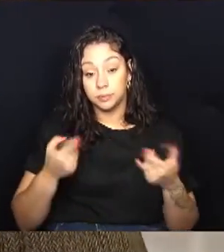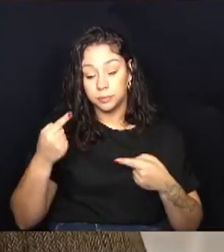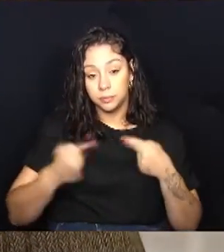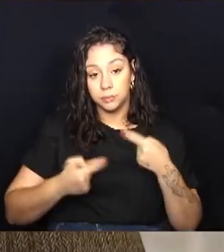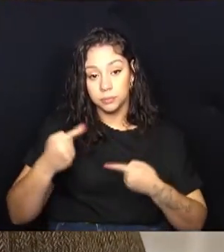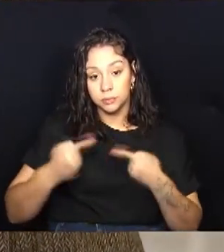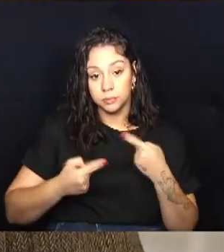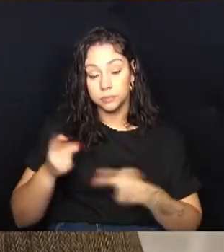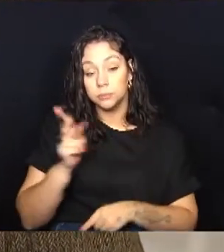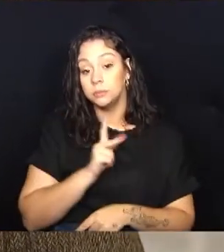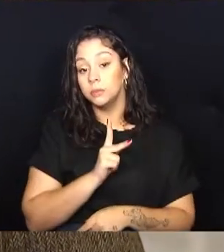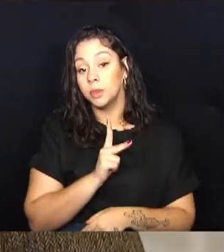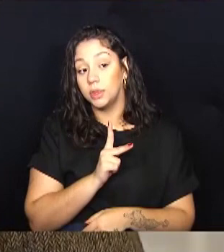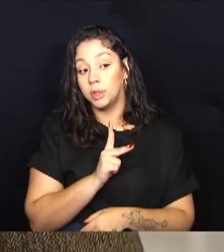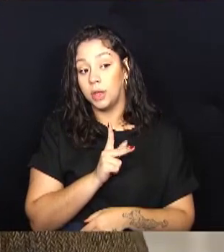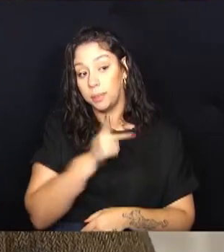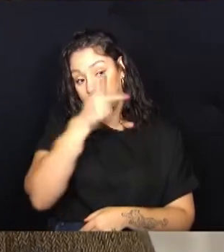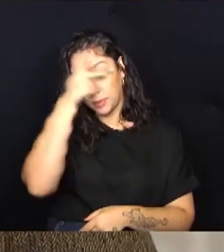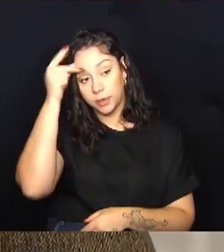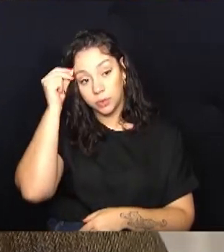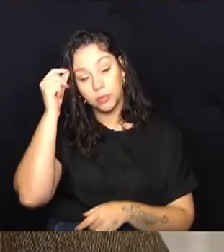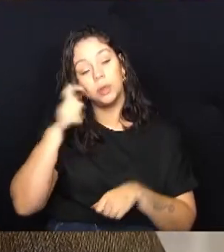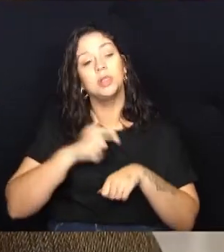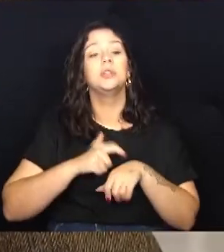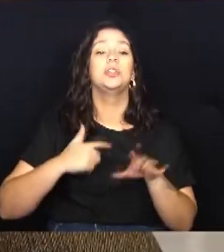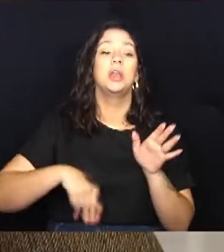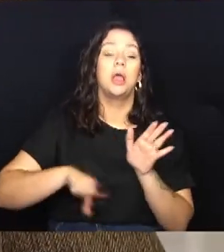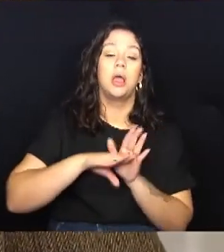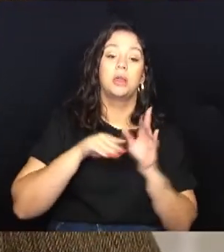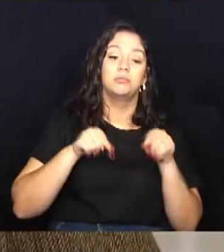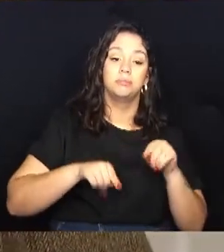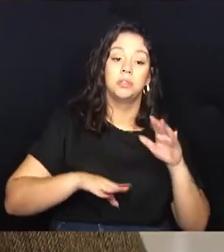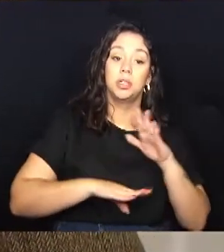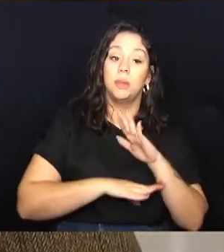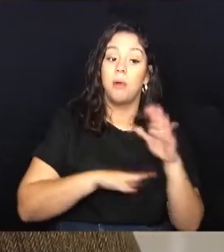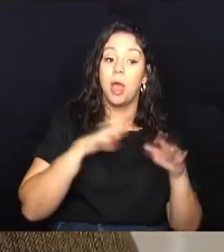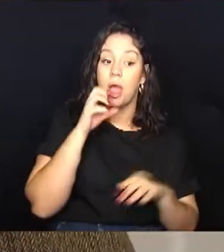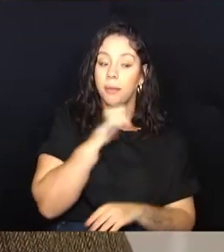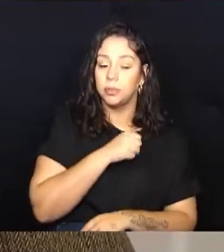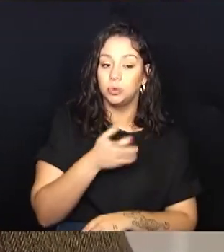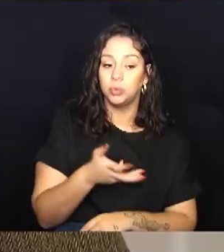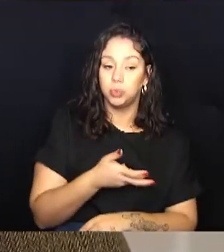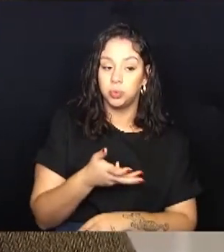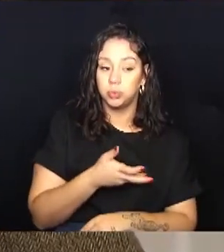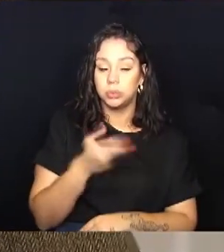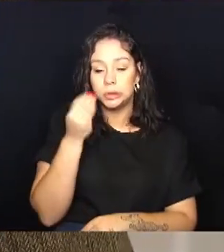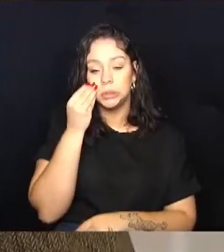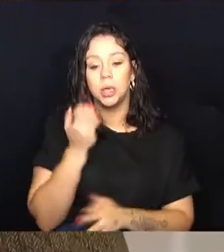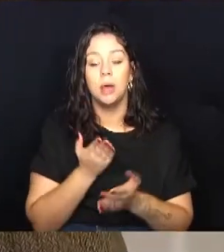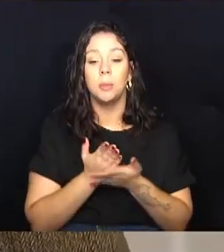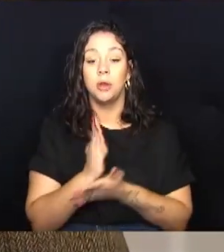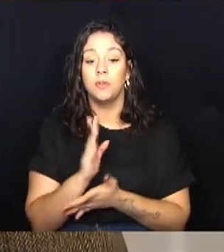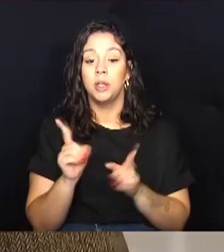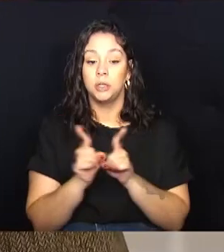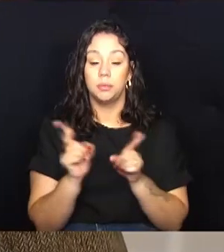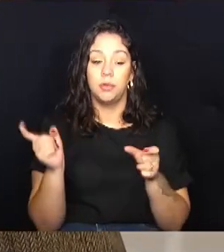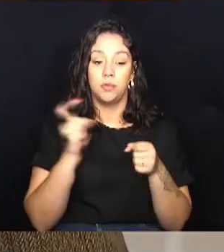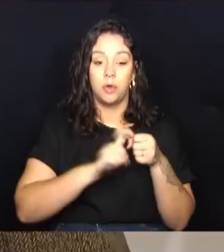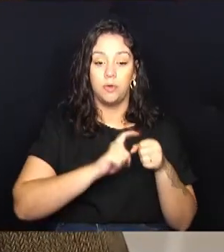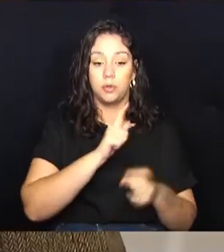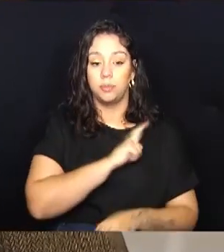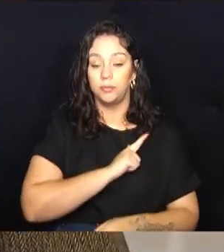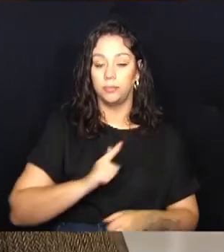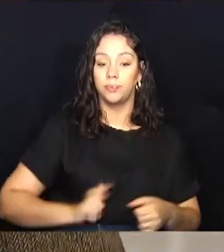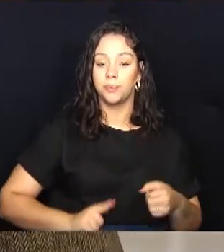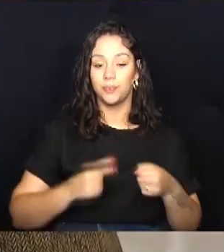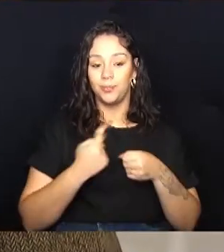na prefeitura, na hora que chegar na Câmara, fazer o mais rápido possível para poder aprovar e devolver ao governo e a cidade